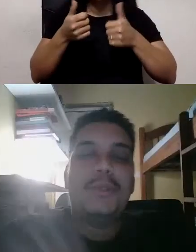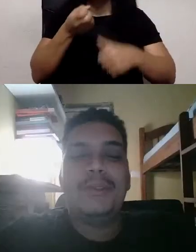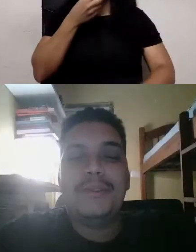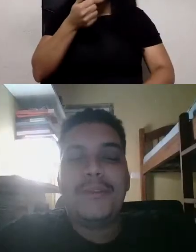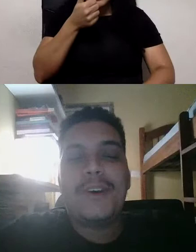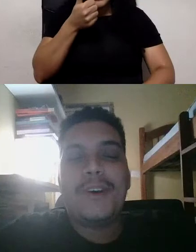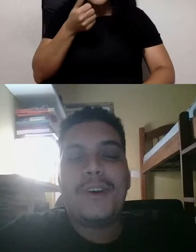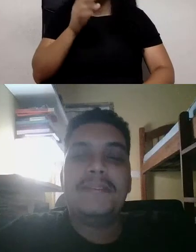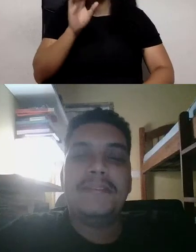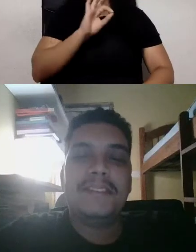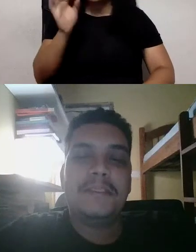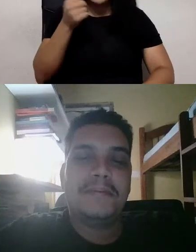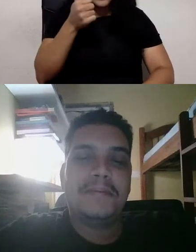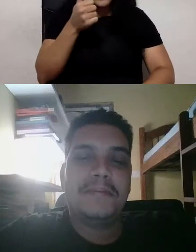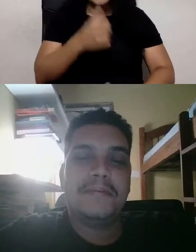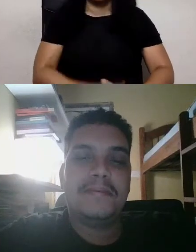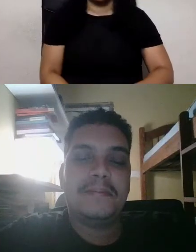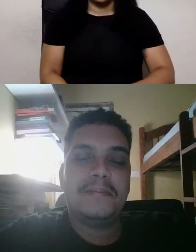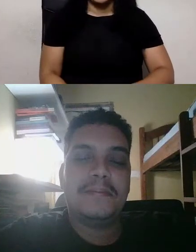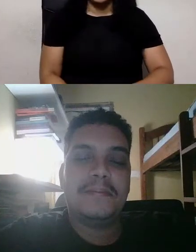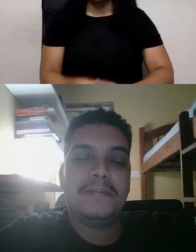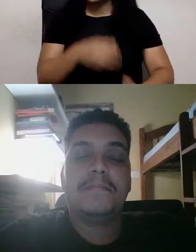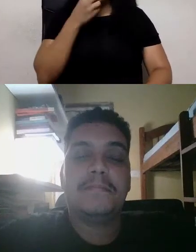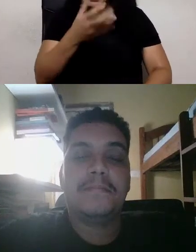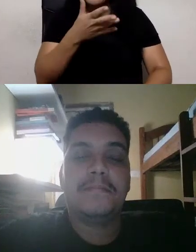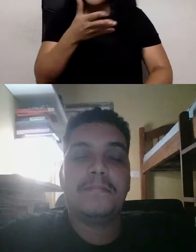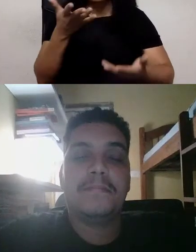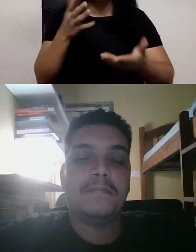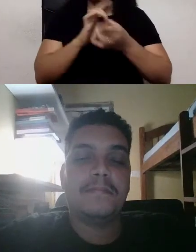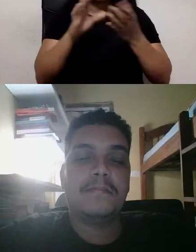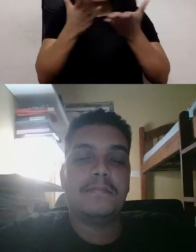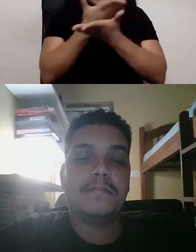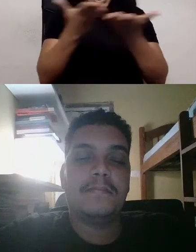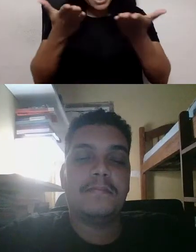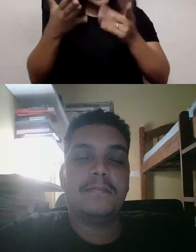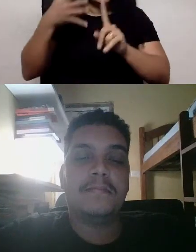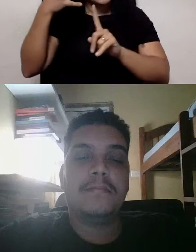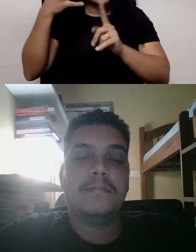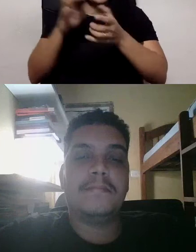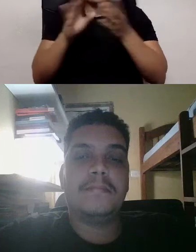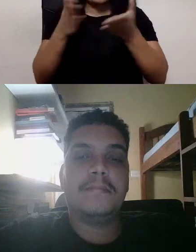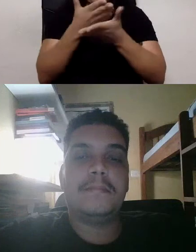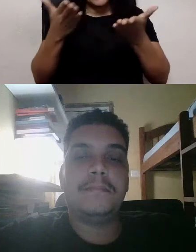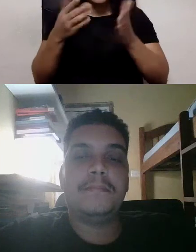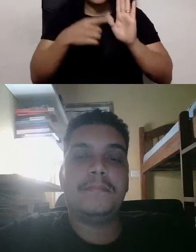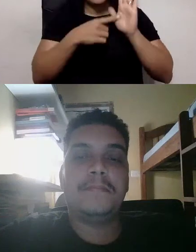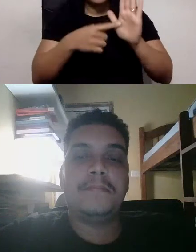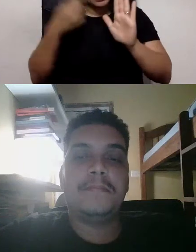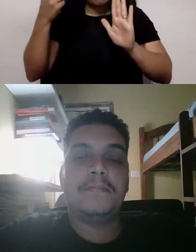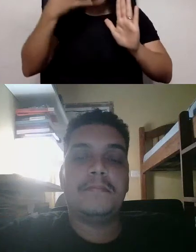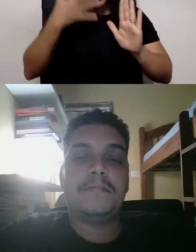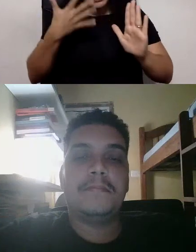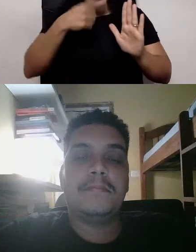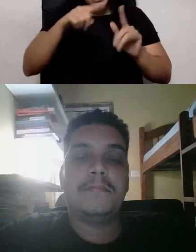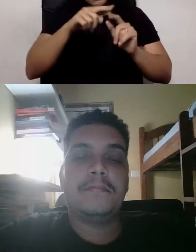Tudo, tudo ótimo. Então, tá bom. Então, eu vou deixar você aqui com o palco. Fica à vontade, pode se apresentar. E se